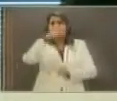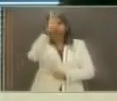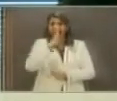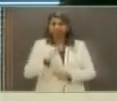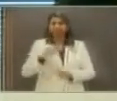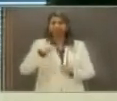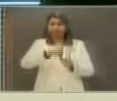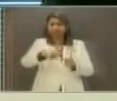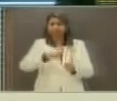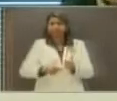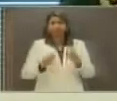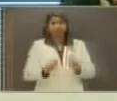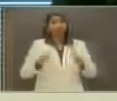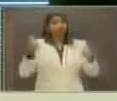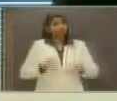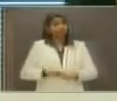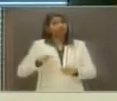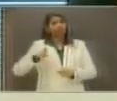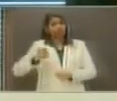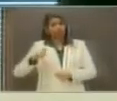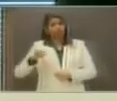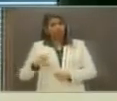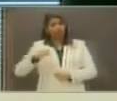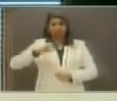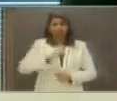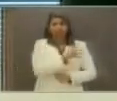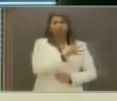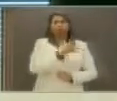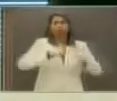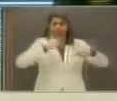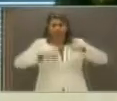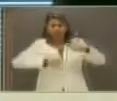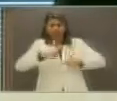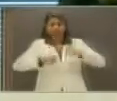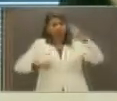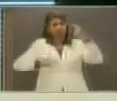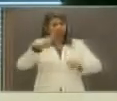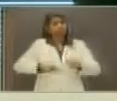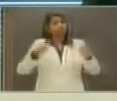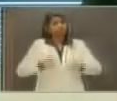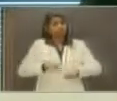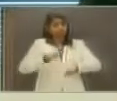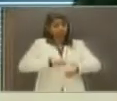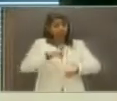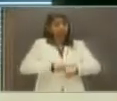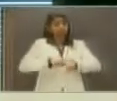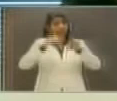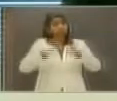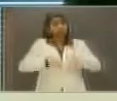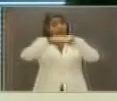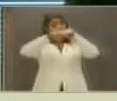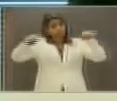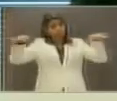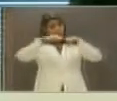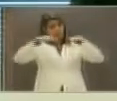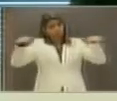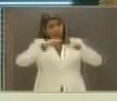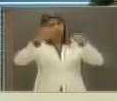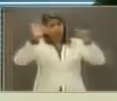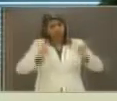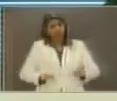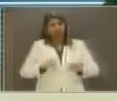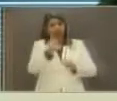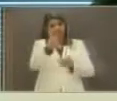sim, que nós façamos uma reforma política com seriedade, dando espaços iguais para todos os partidos na disputa eleitoral, com financiamento público de